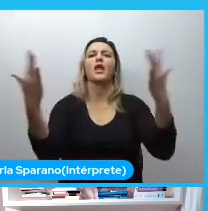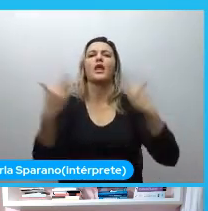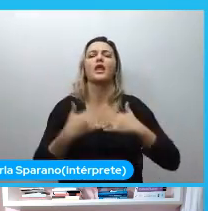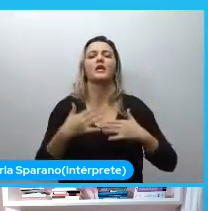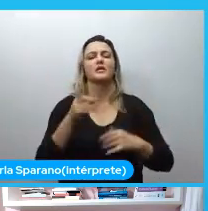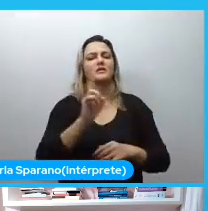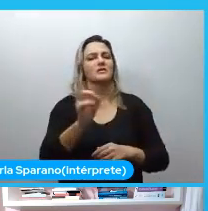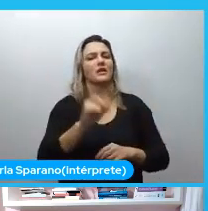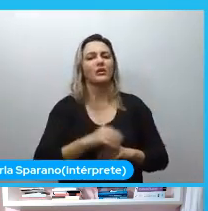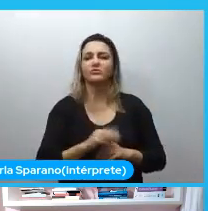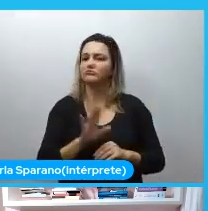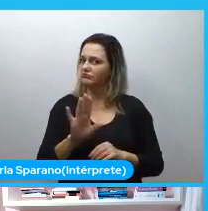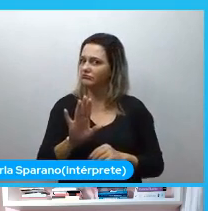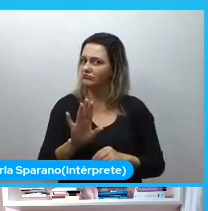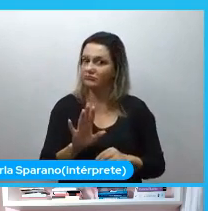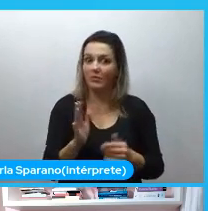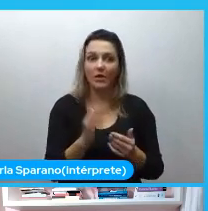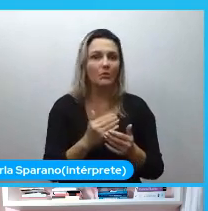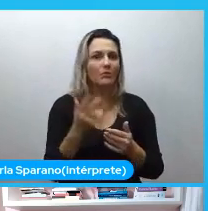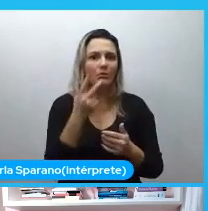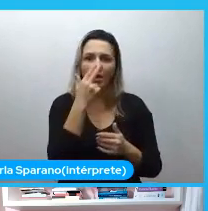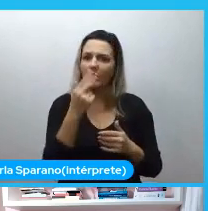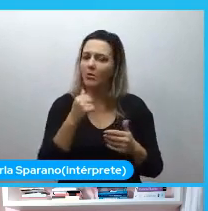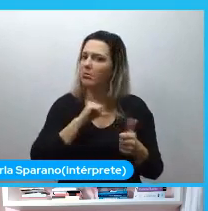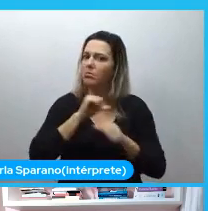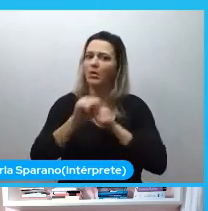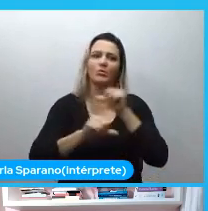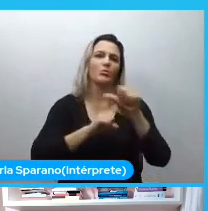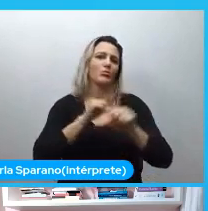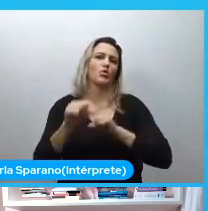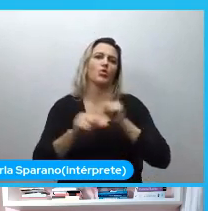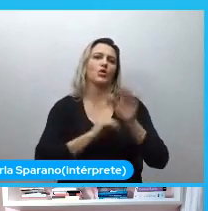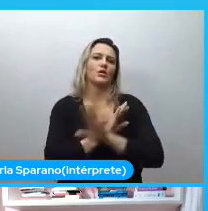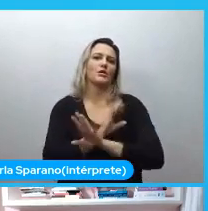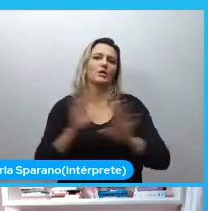A gente começou a desmistificar isso, Desconstruir essa ideia.